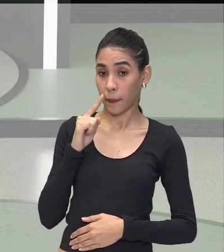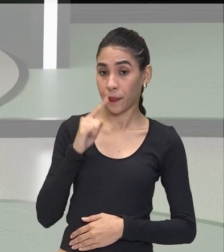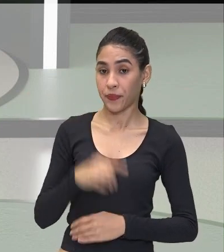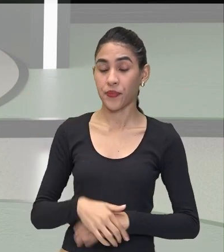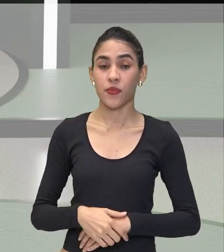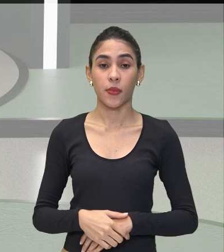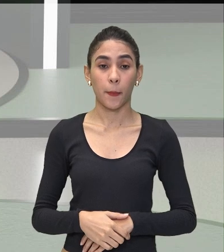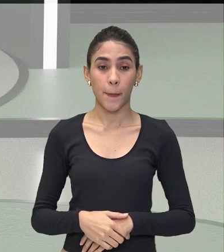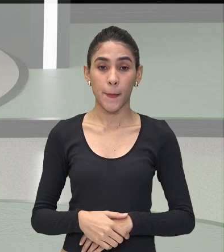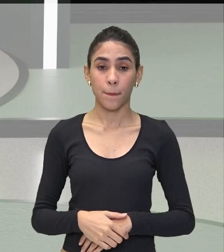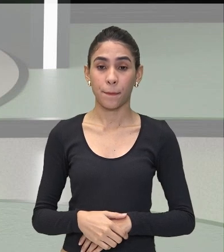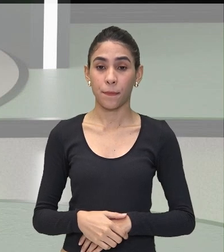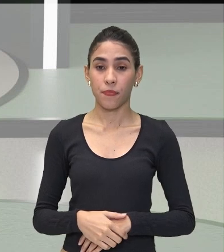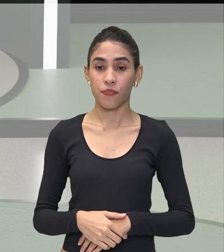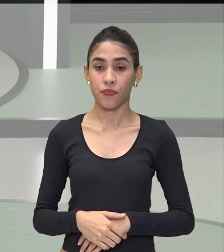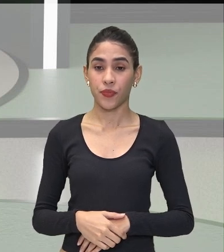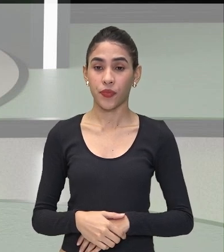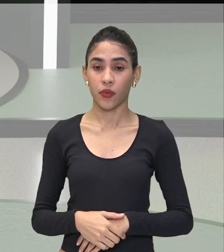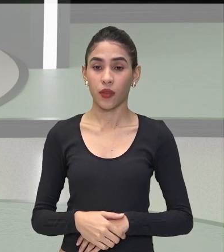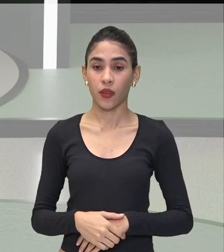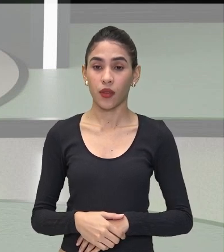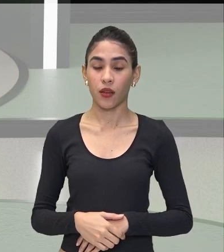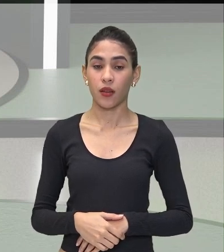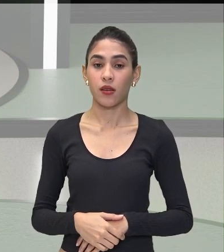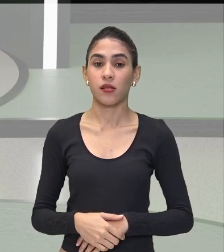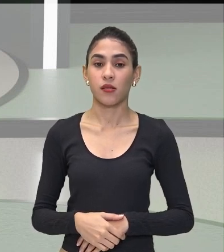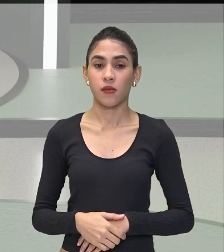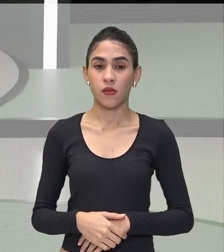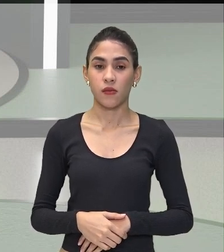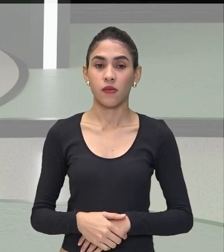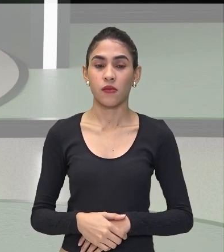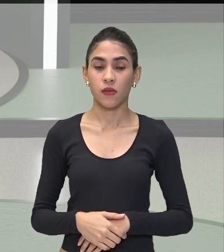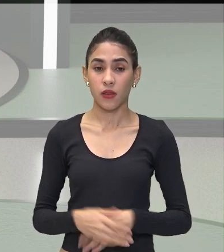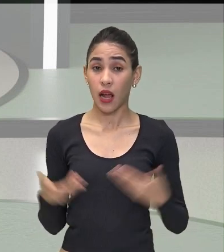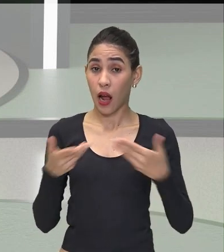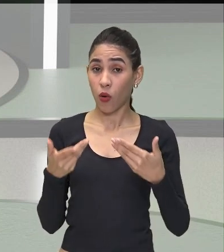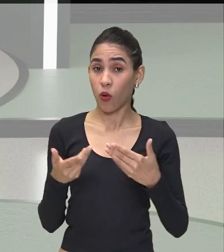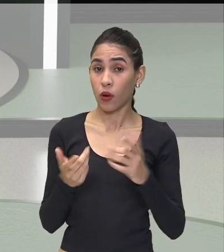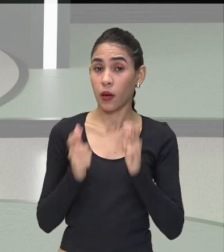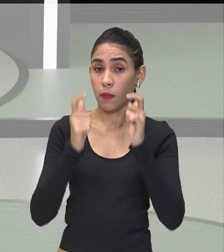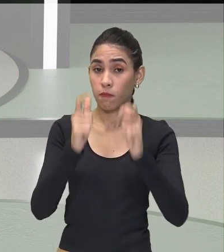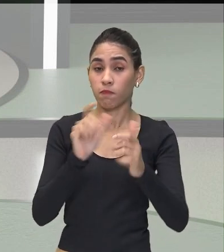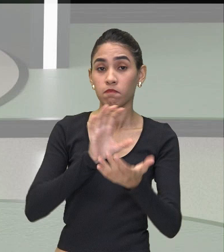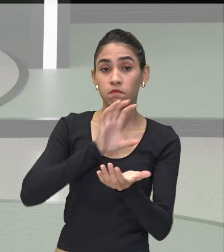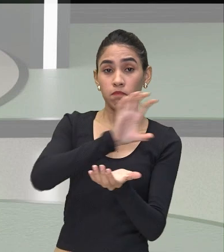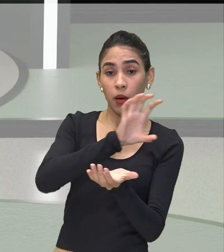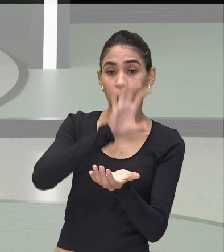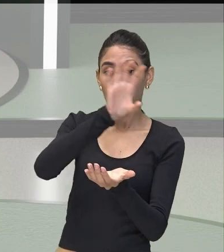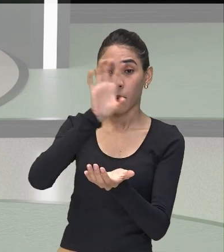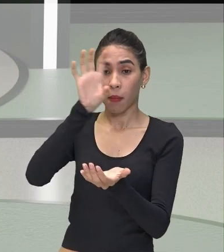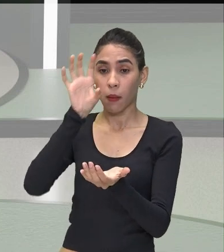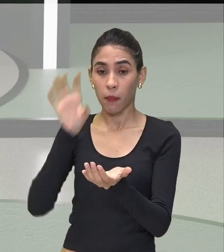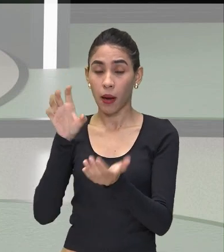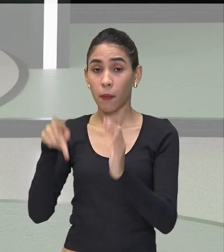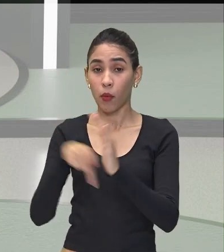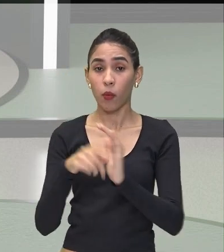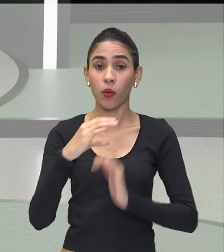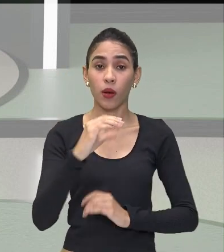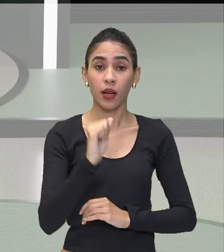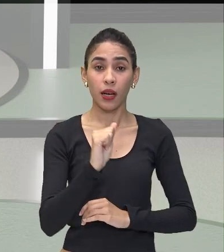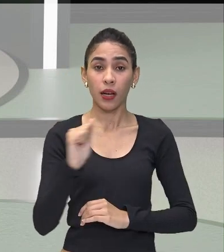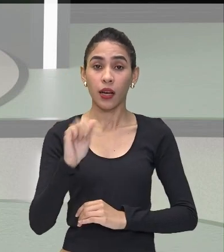E a gente Vai observar As regiões Onde a gente Identifica o bioma Caatinga